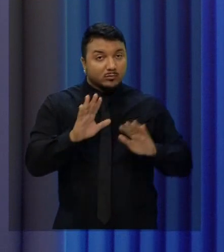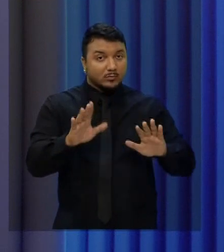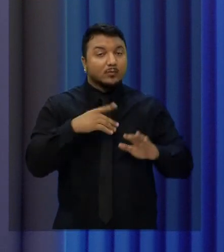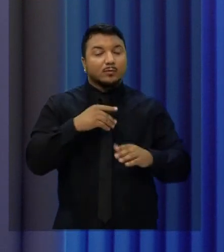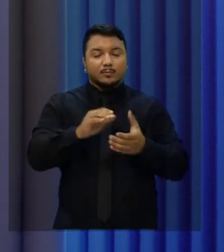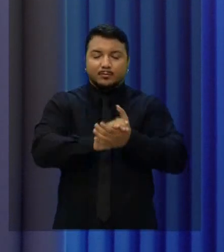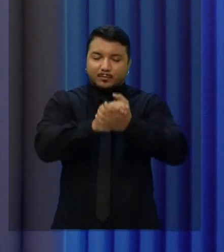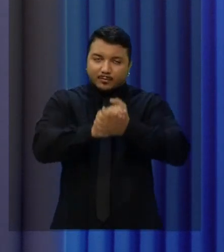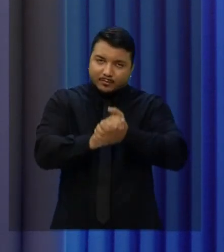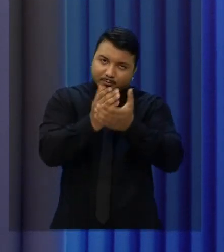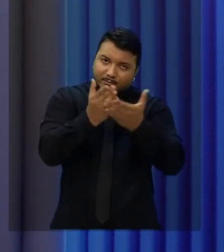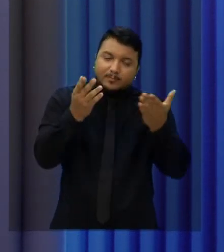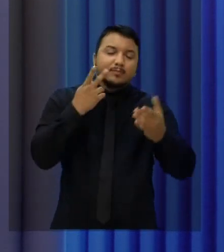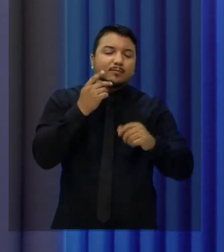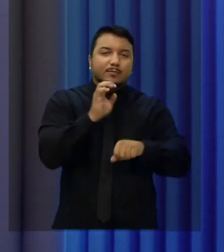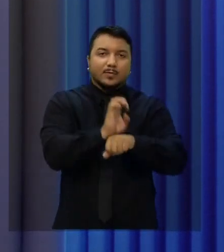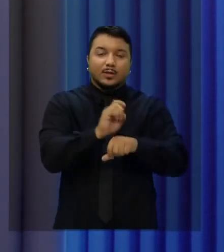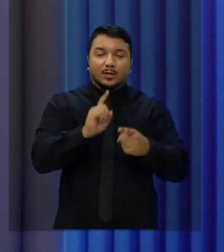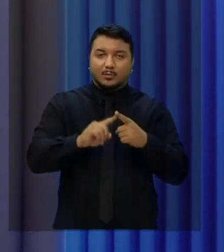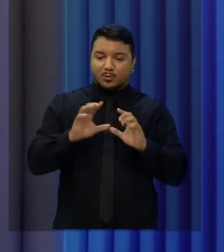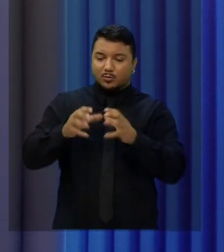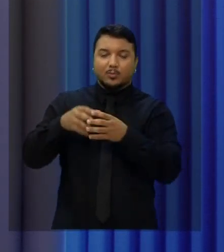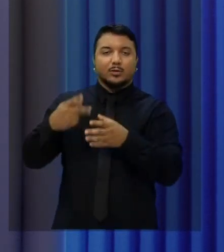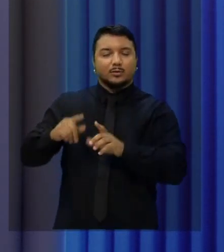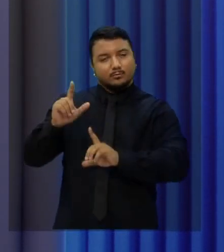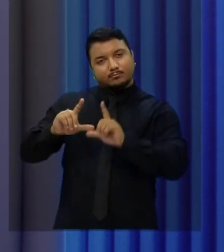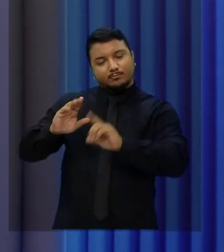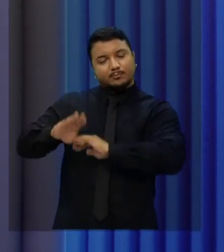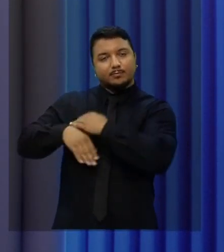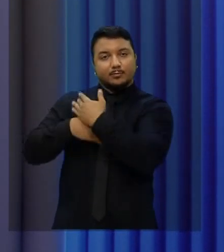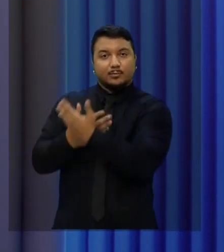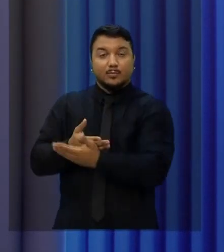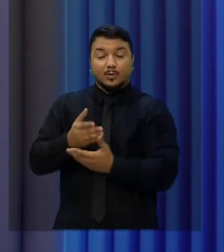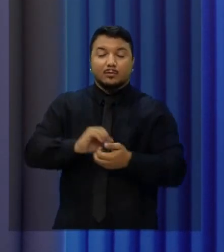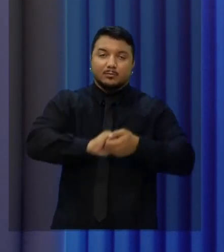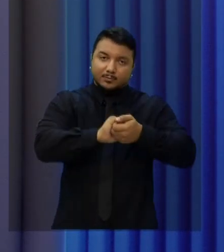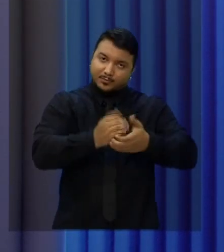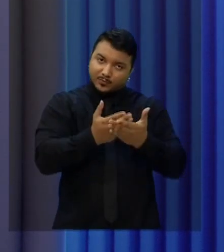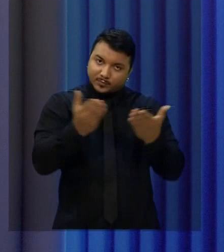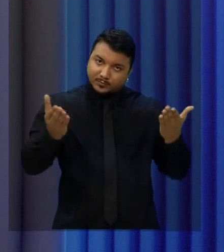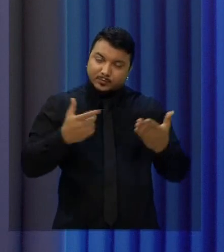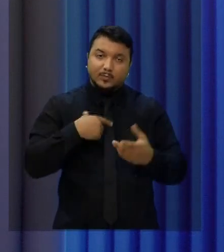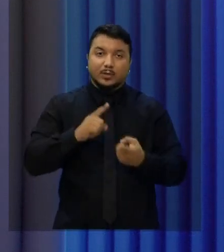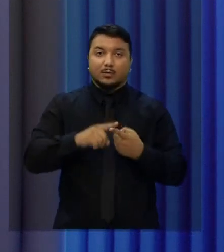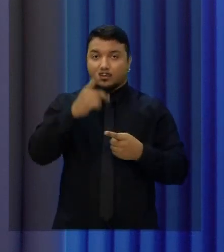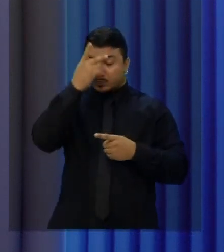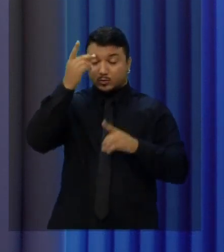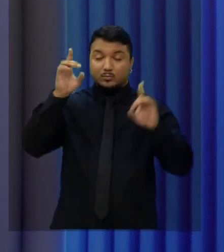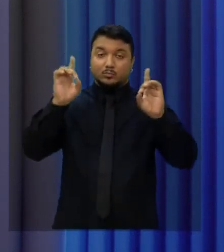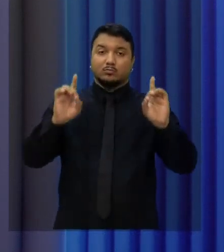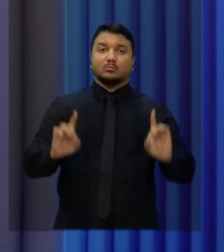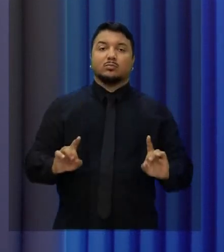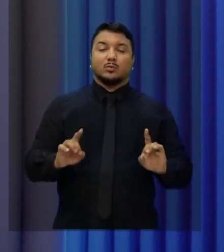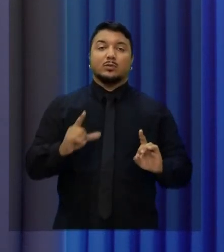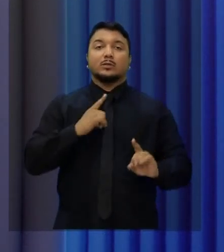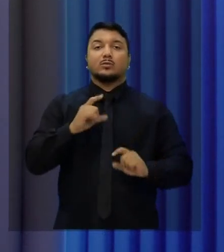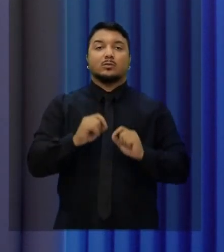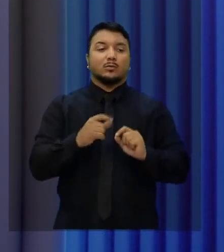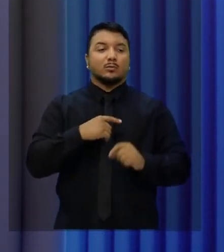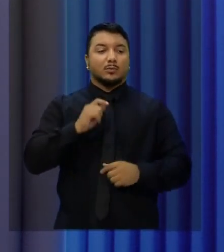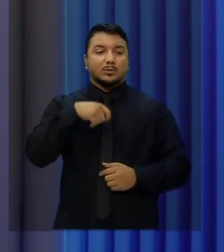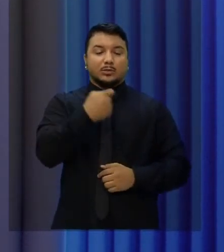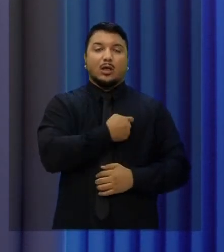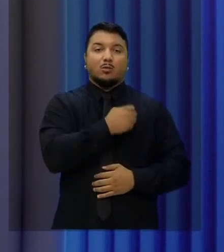momento, saudar o Sistema Verdes Mares, saudar aqui a Thaís, saudar os candidatos, saudar as pessoas com deficiência, mais uma vez, o meu sinal de